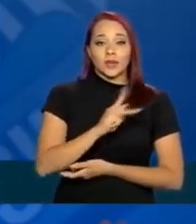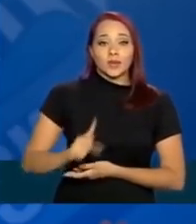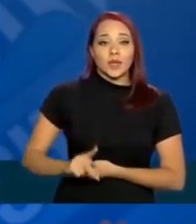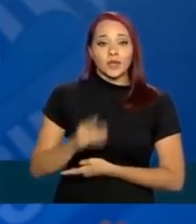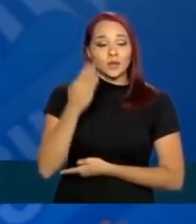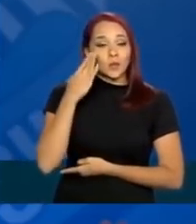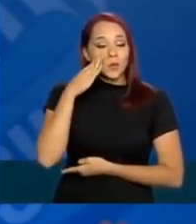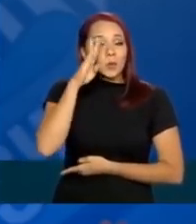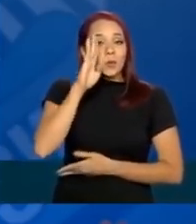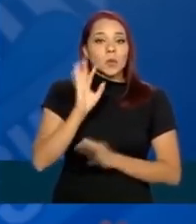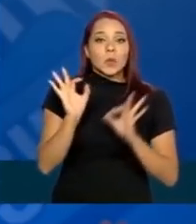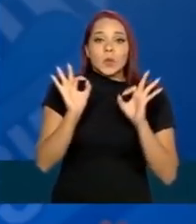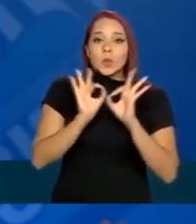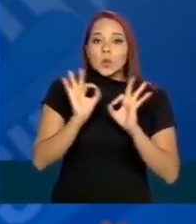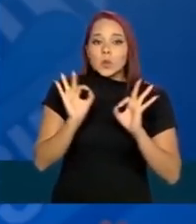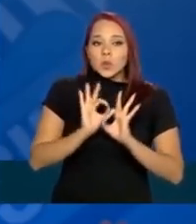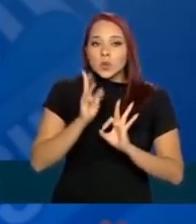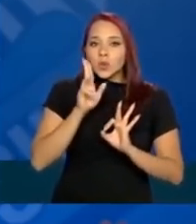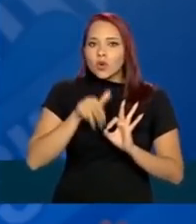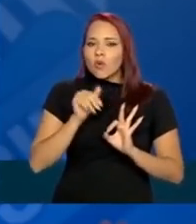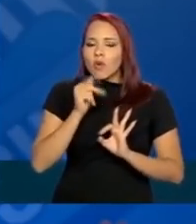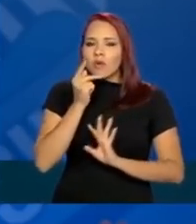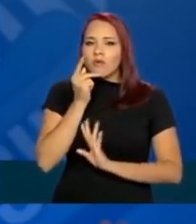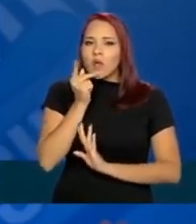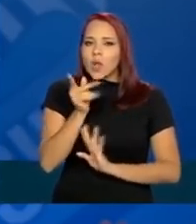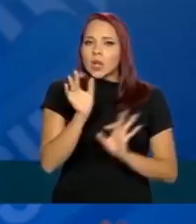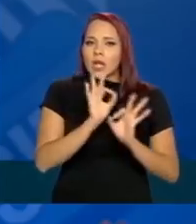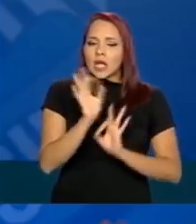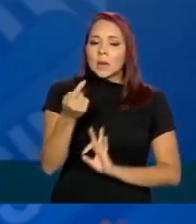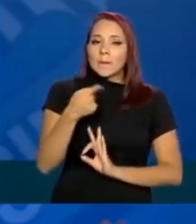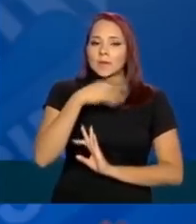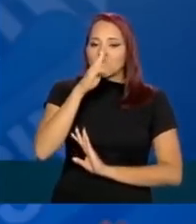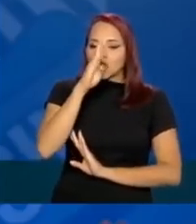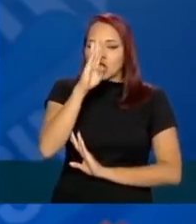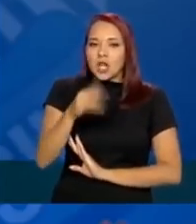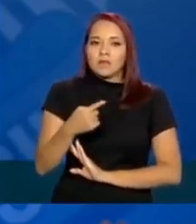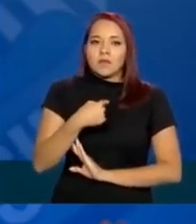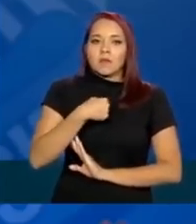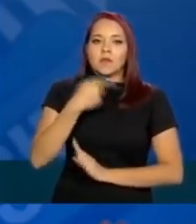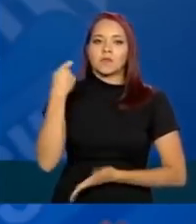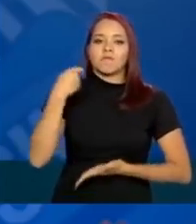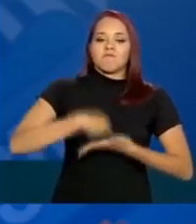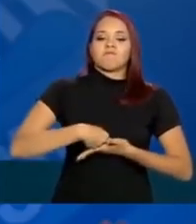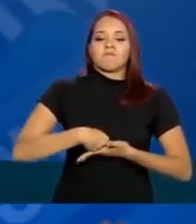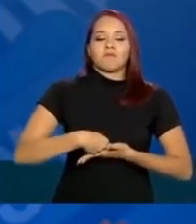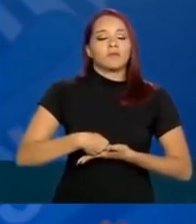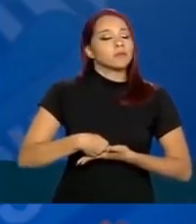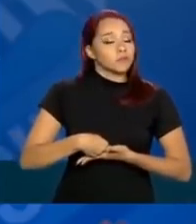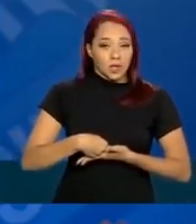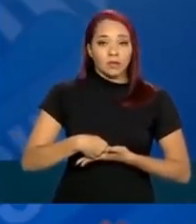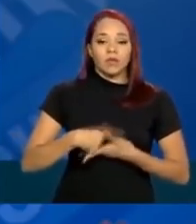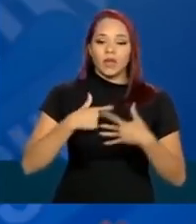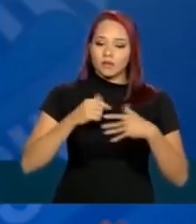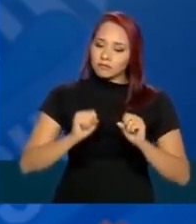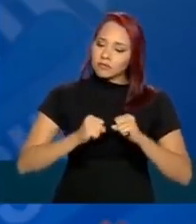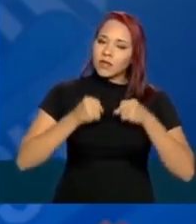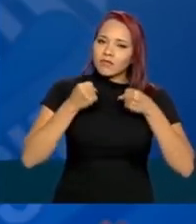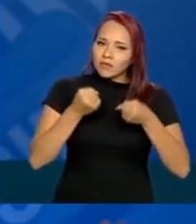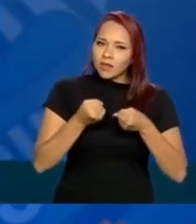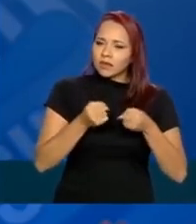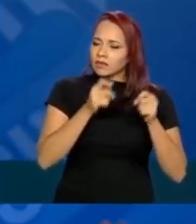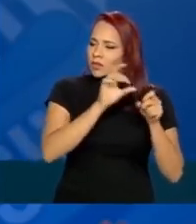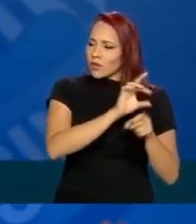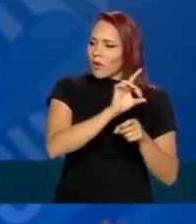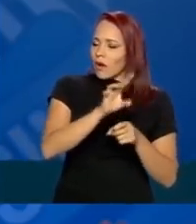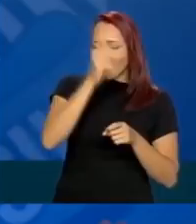em nenhum momento, fez qualquer colocação para mim, diretamente, de imposição. Ele defende, como todos